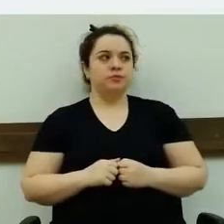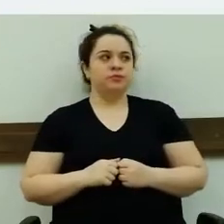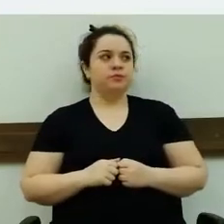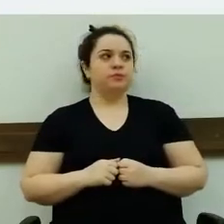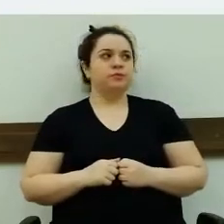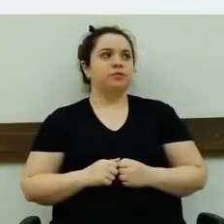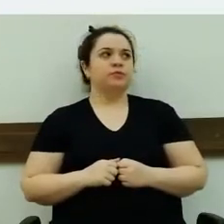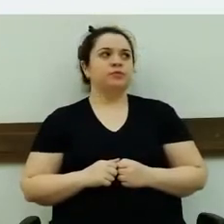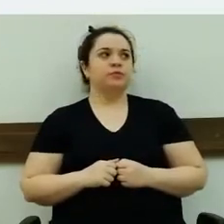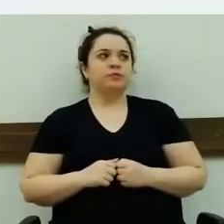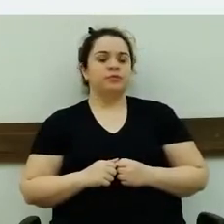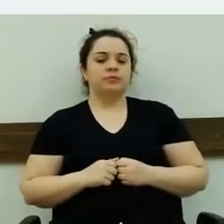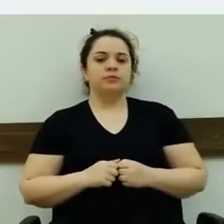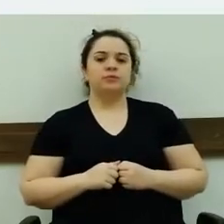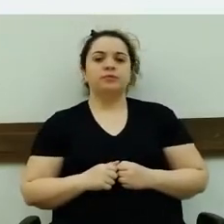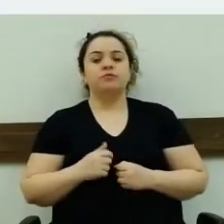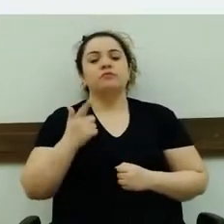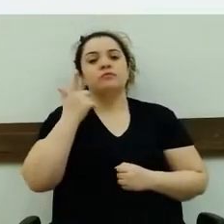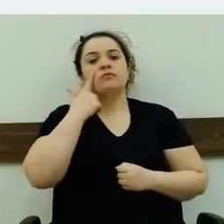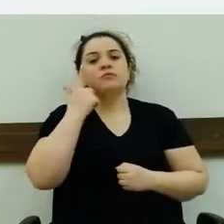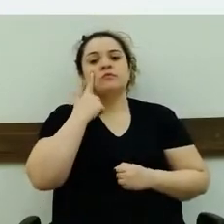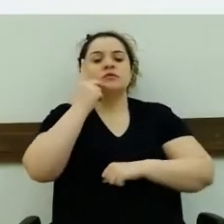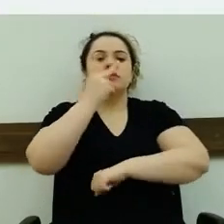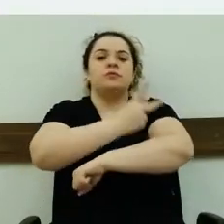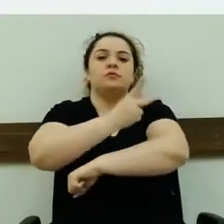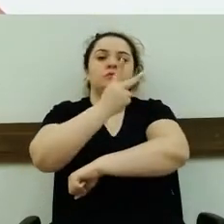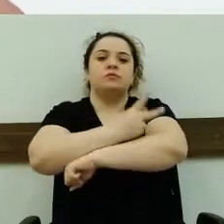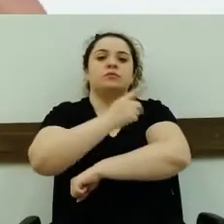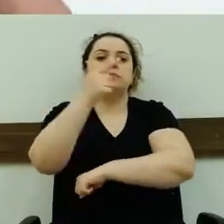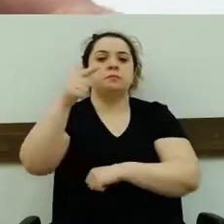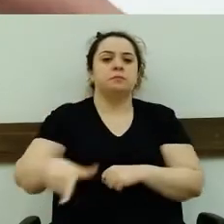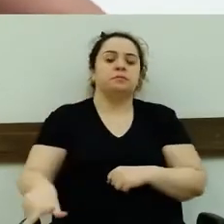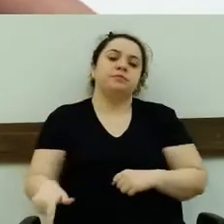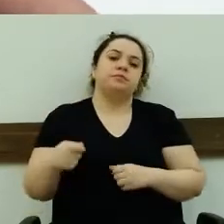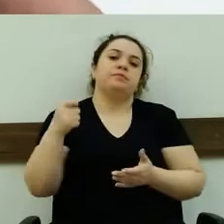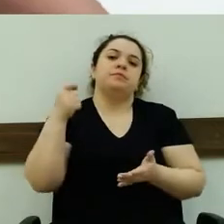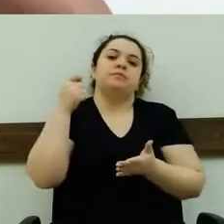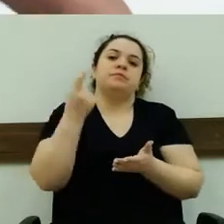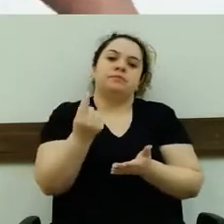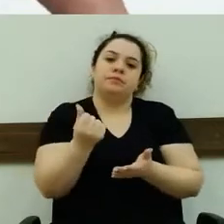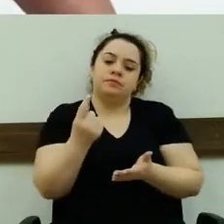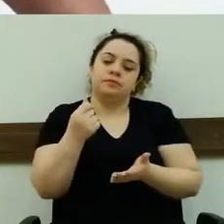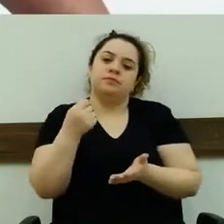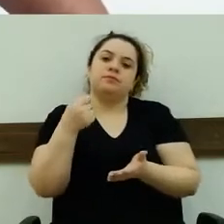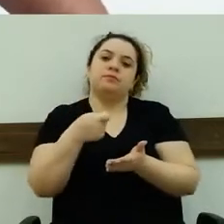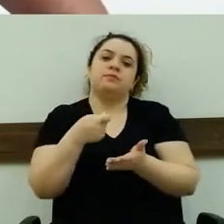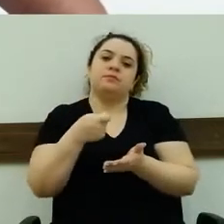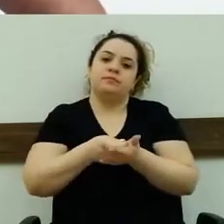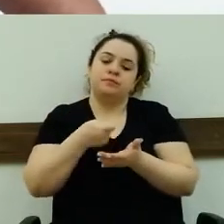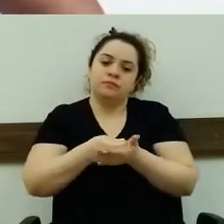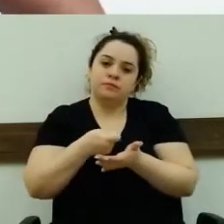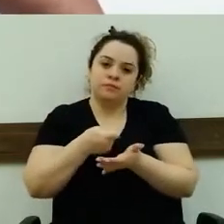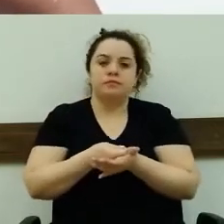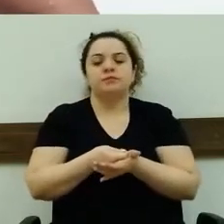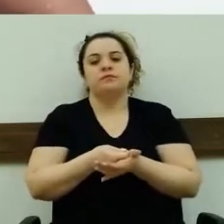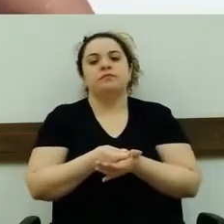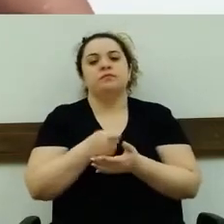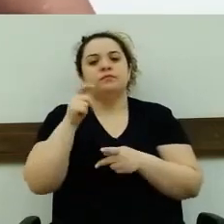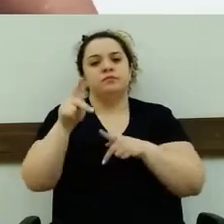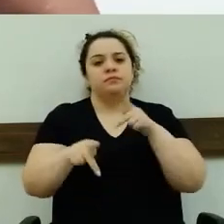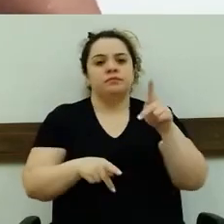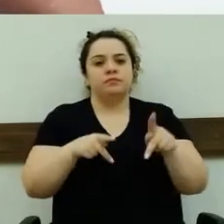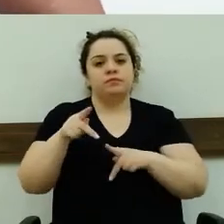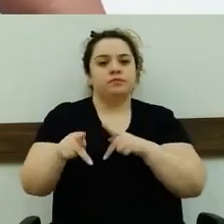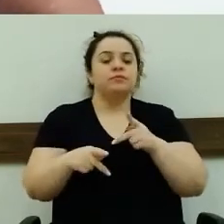questionamento dessas praças de pedágio, mais cobrança em cima da população. Eu entendo que devemos ter